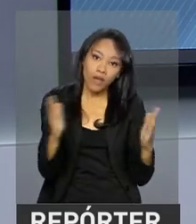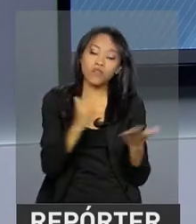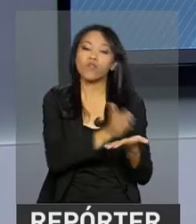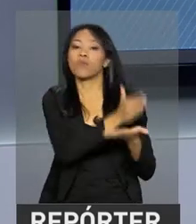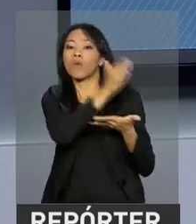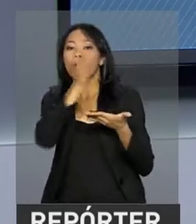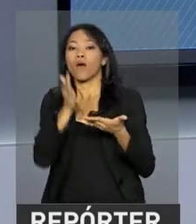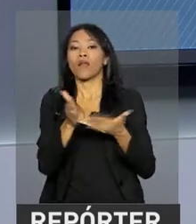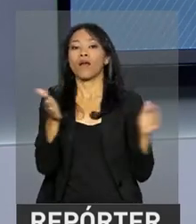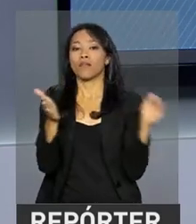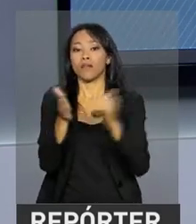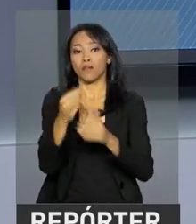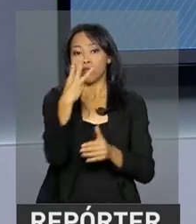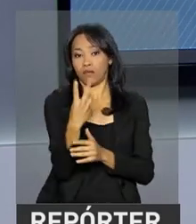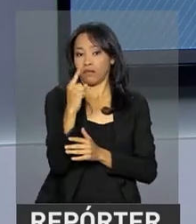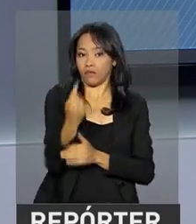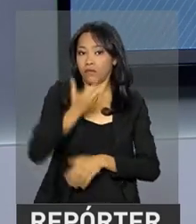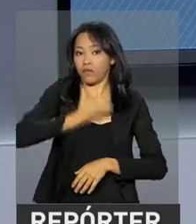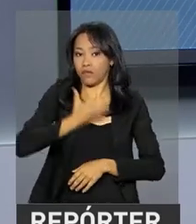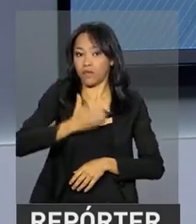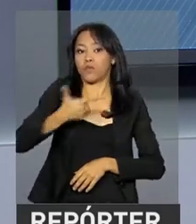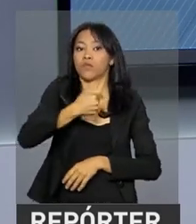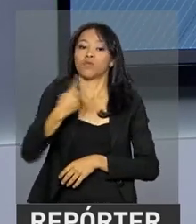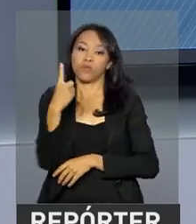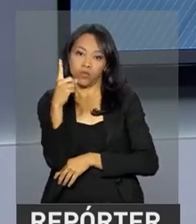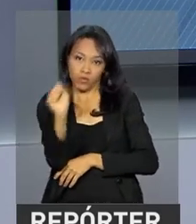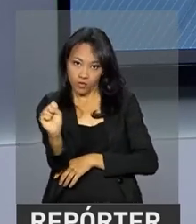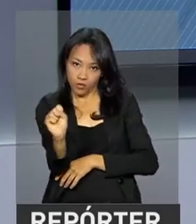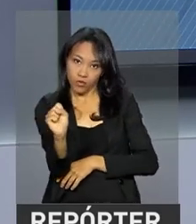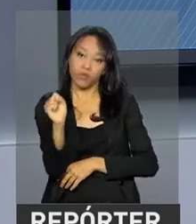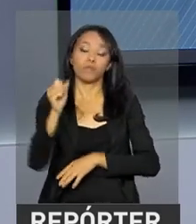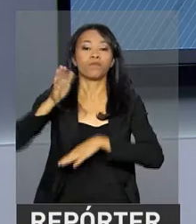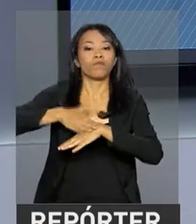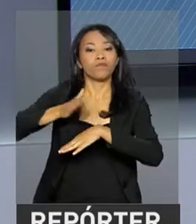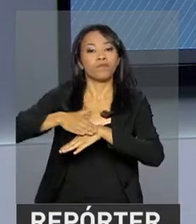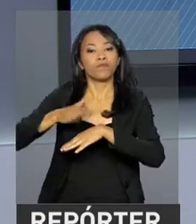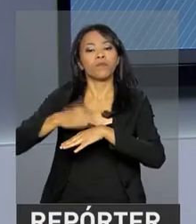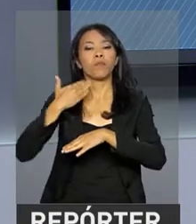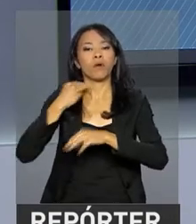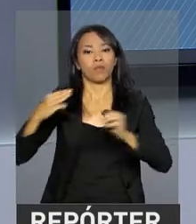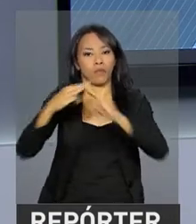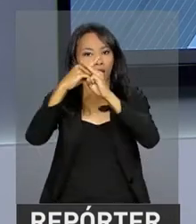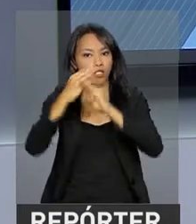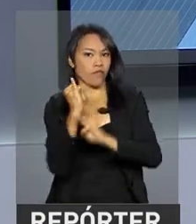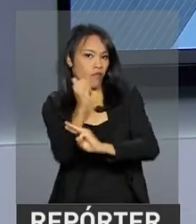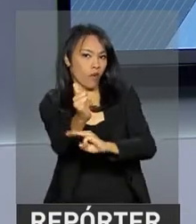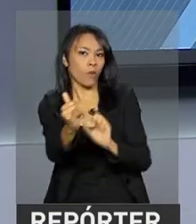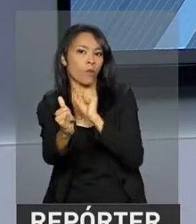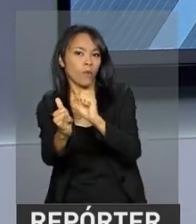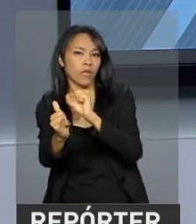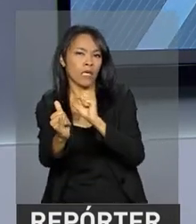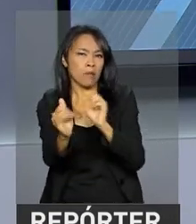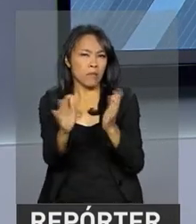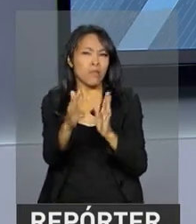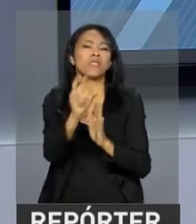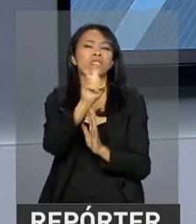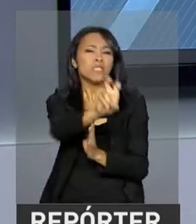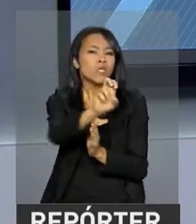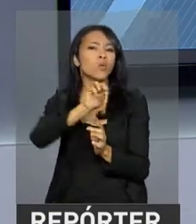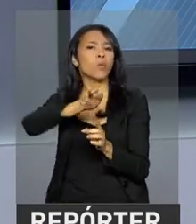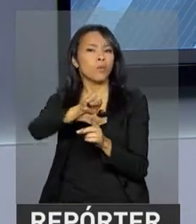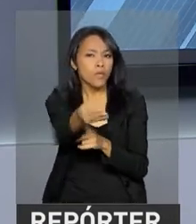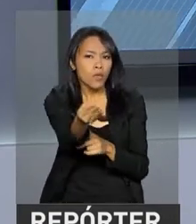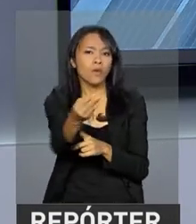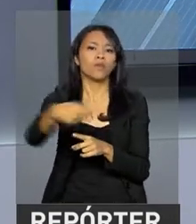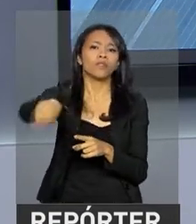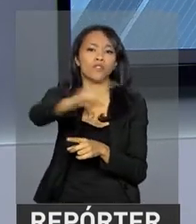prorrogado para 31 de dezembro de 2018. Segundo a Caixa Econômica, aproximadamente 5 milhões de